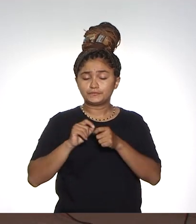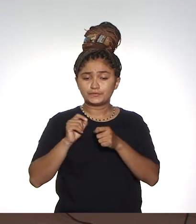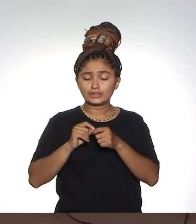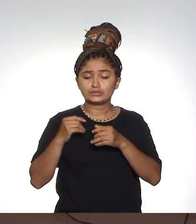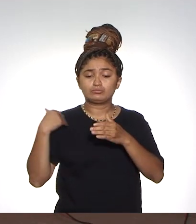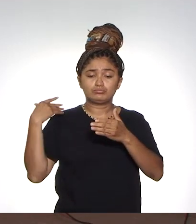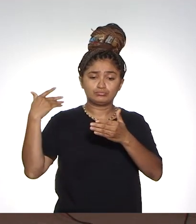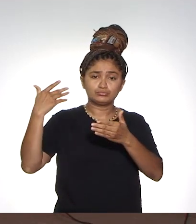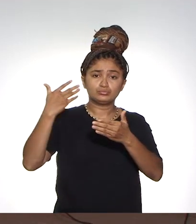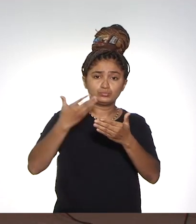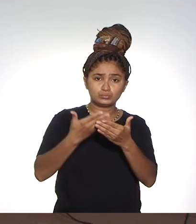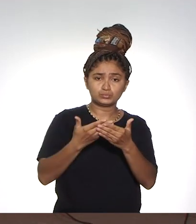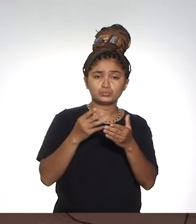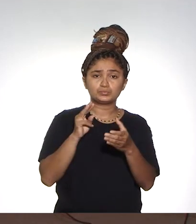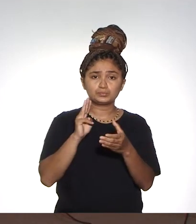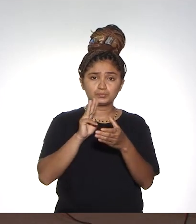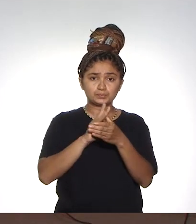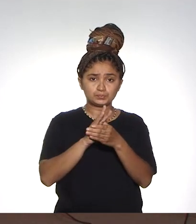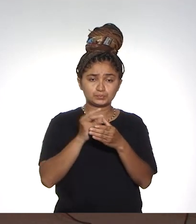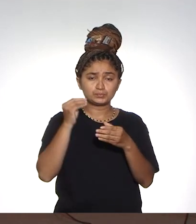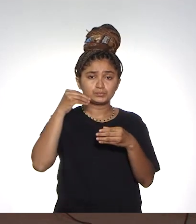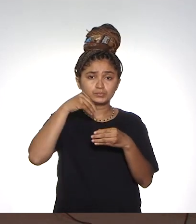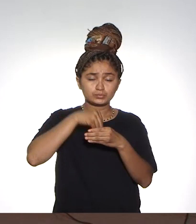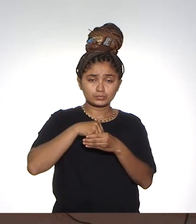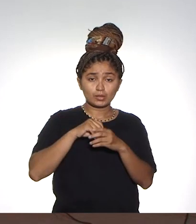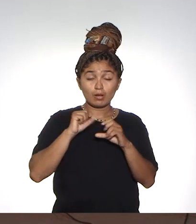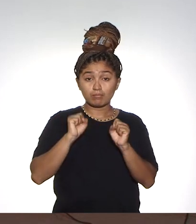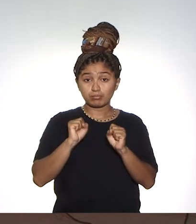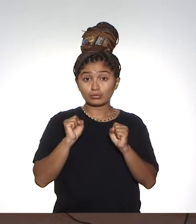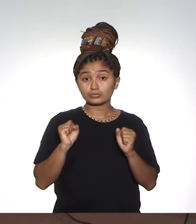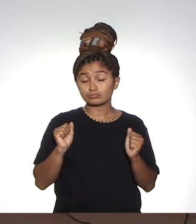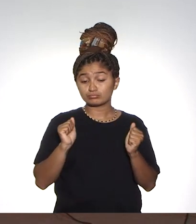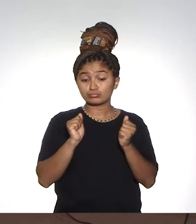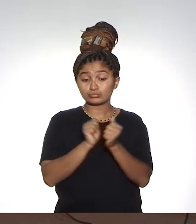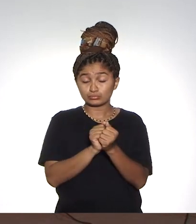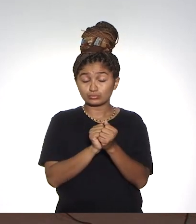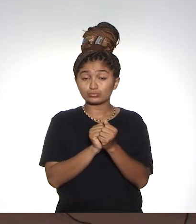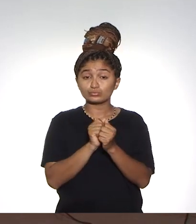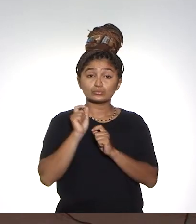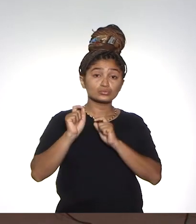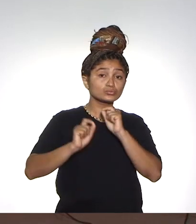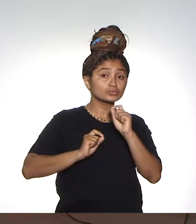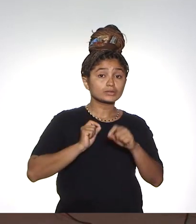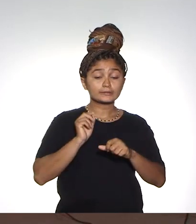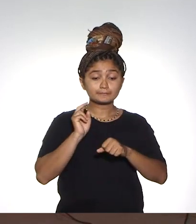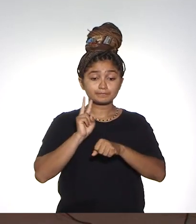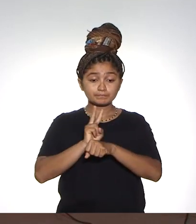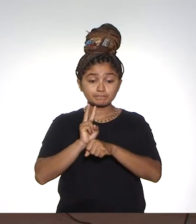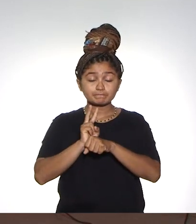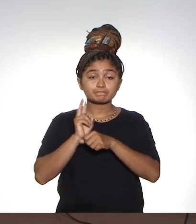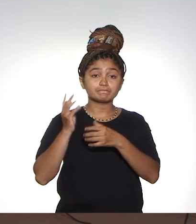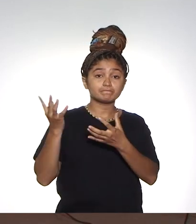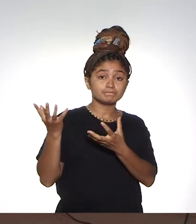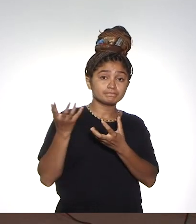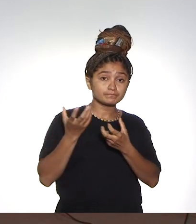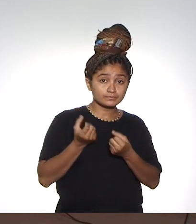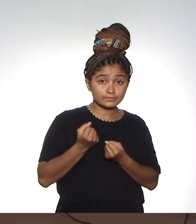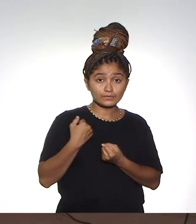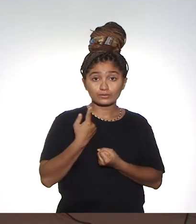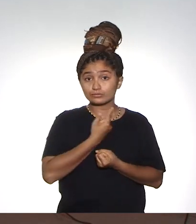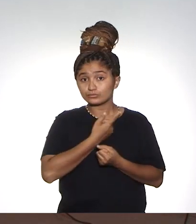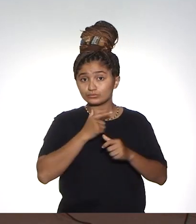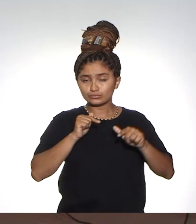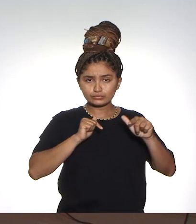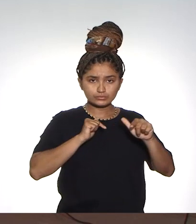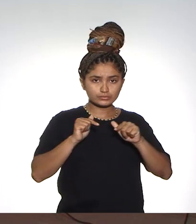atuando há bastante tempo na universidade, ela possa, de forma integrada, cuidar, acolher melhor